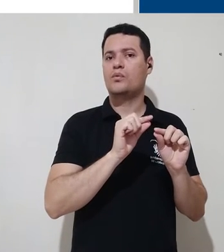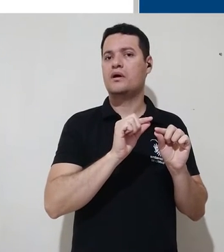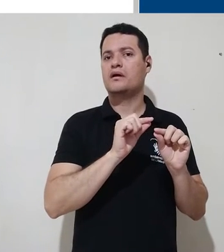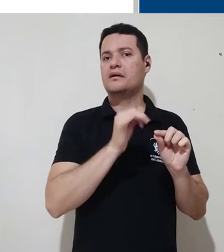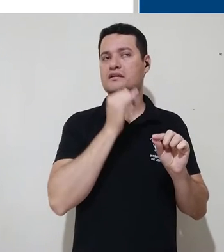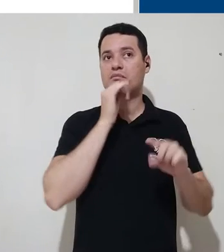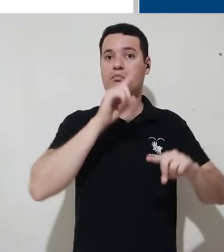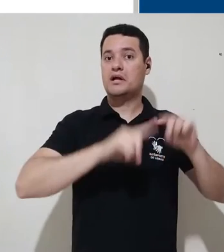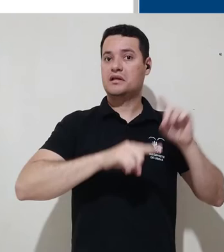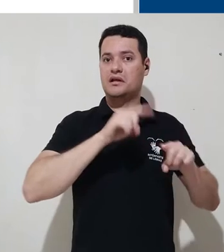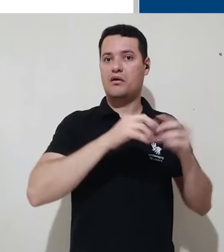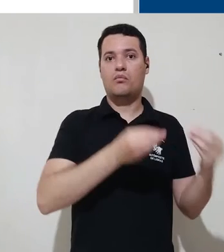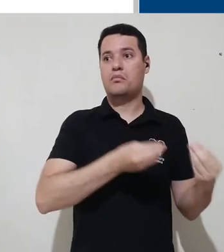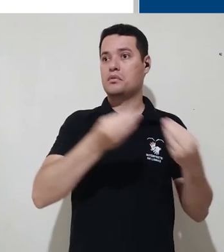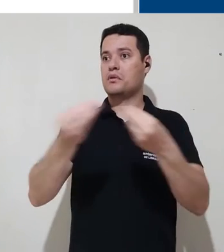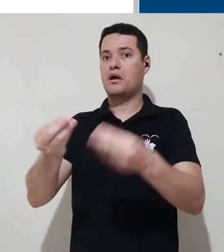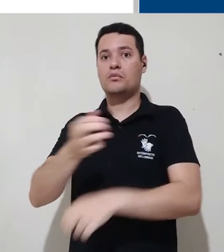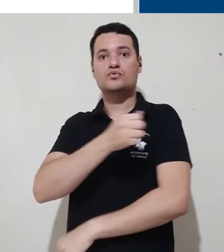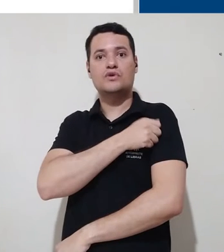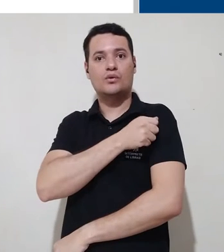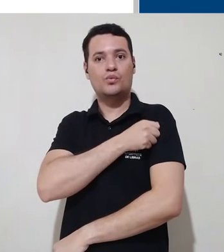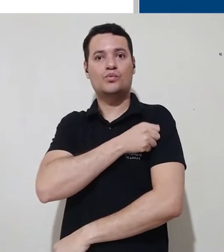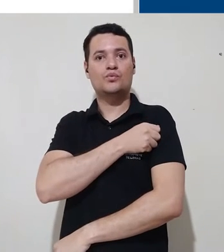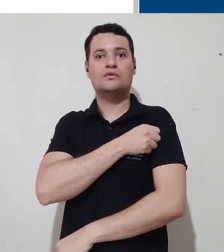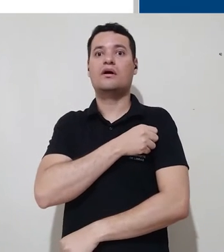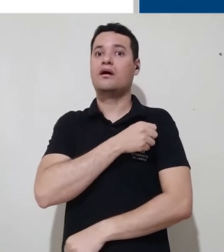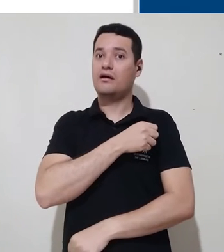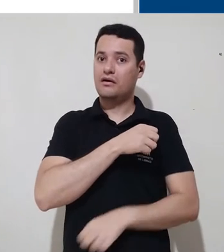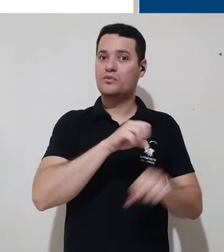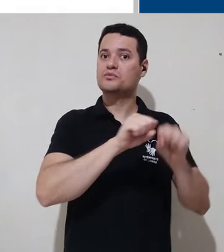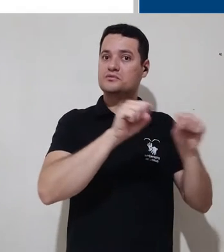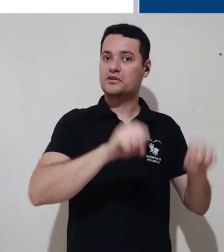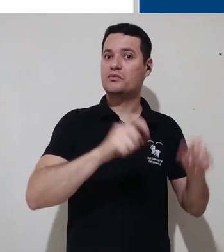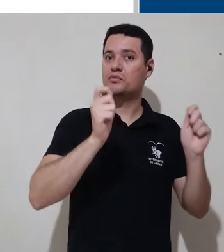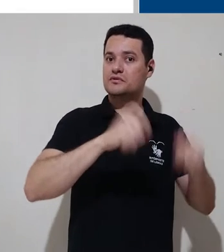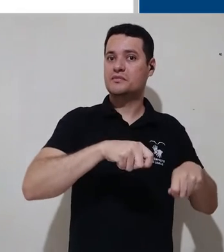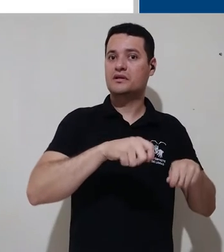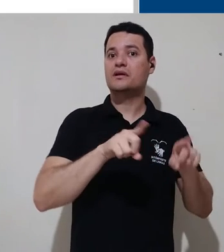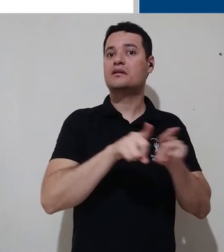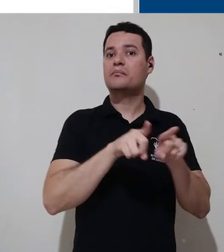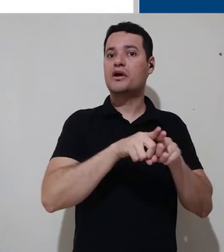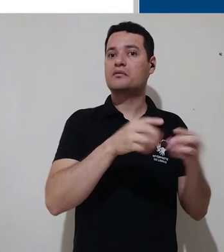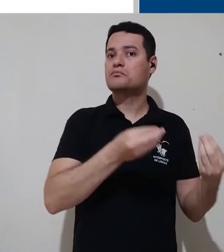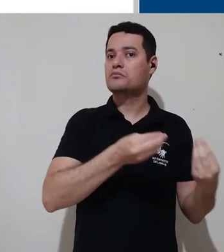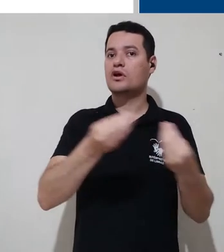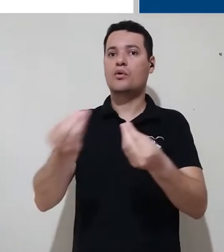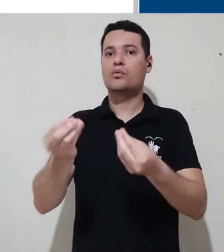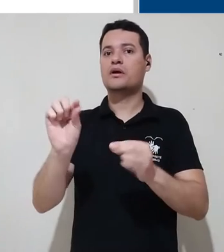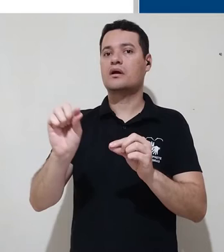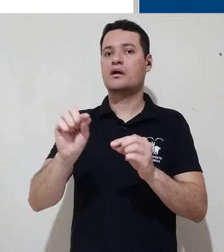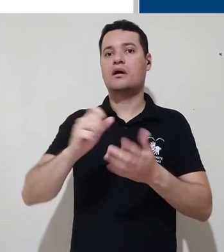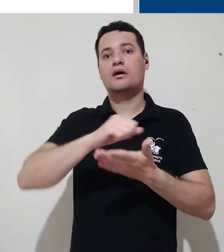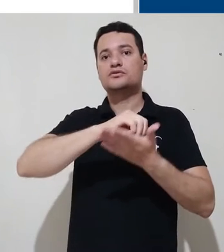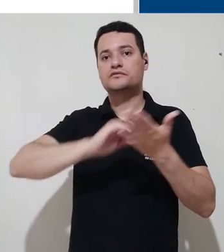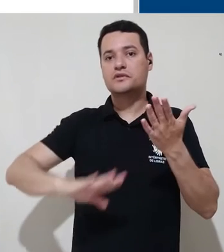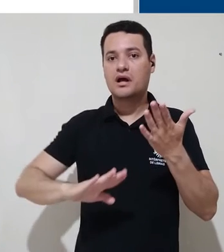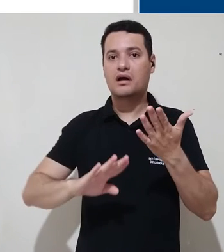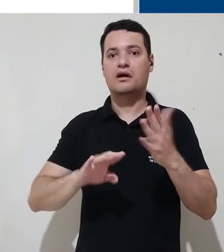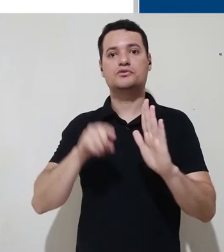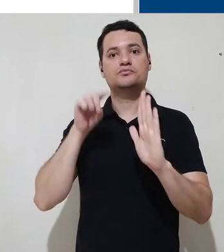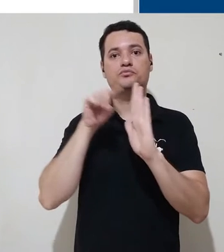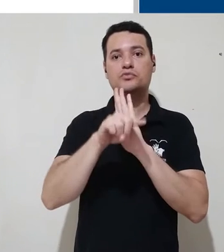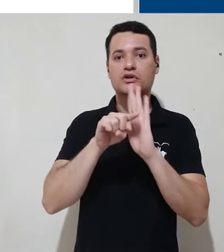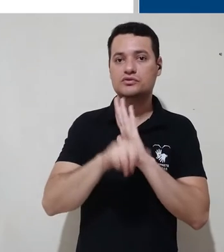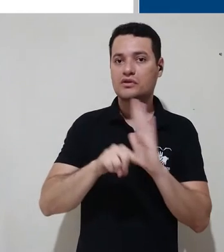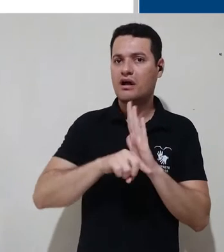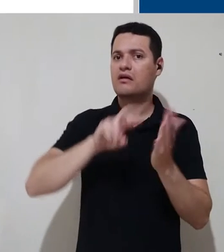disponibilizar material para os alunos, vai oferecer ferramentas como atividades e questionários